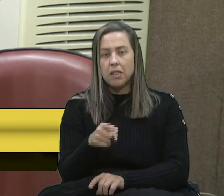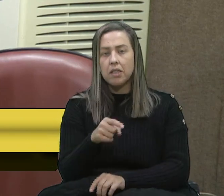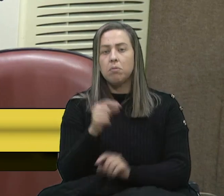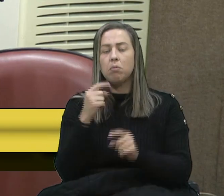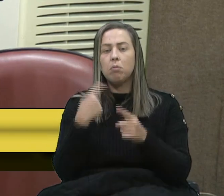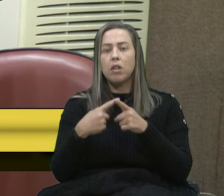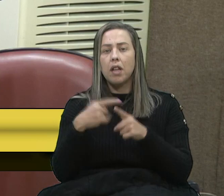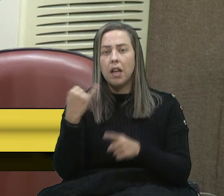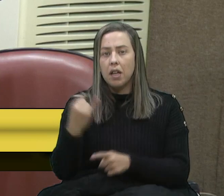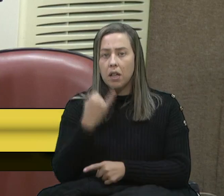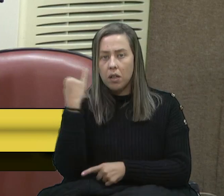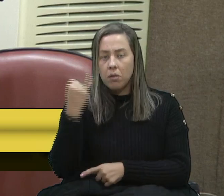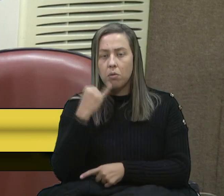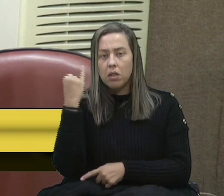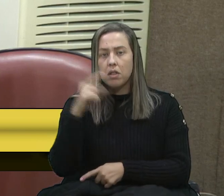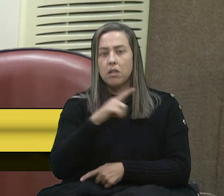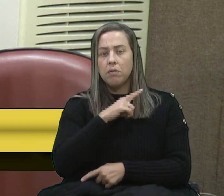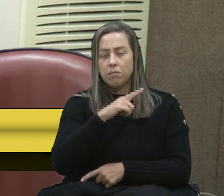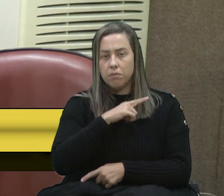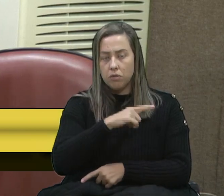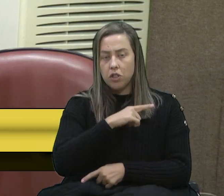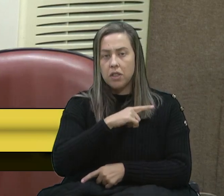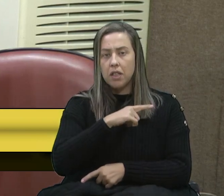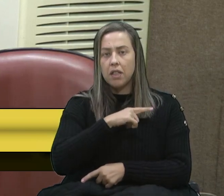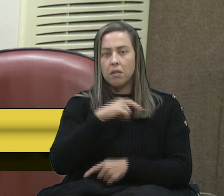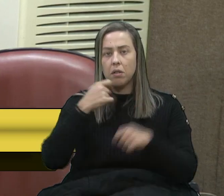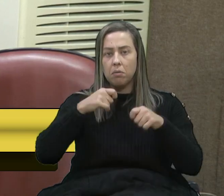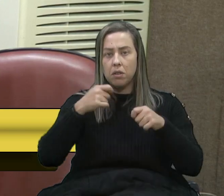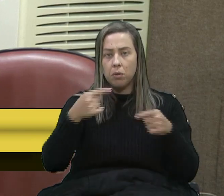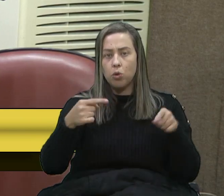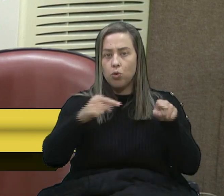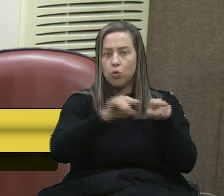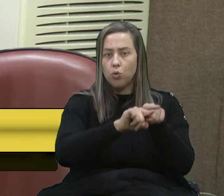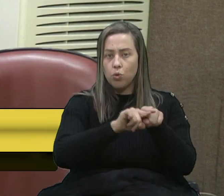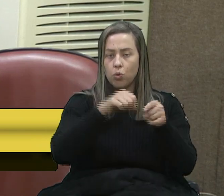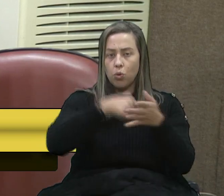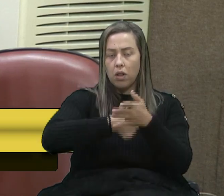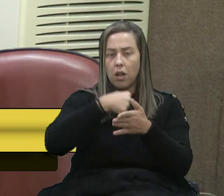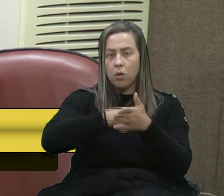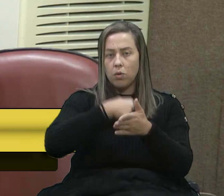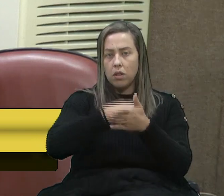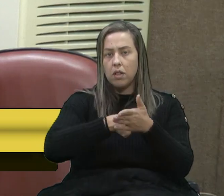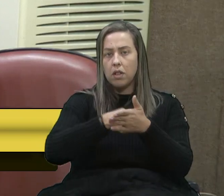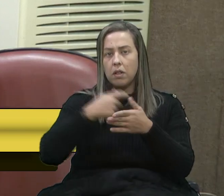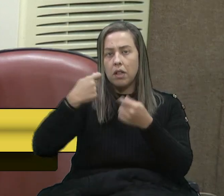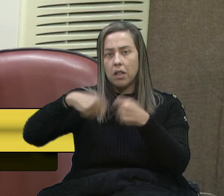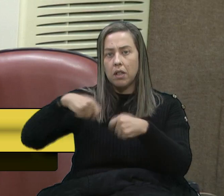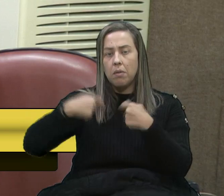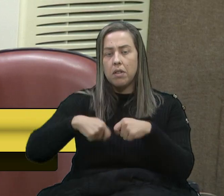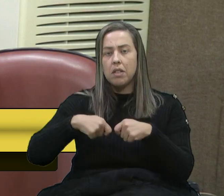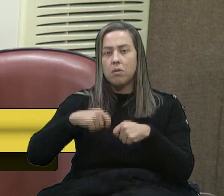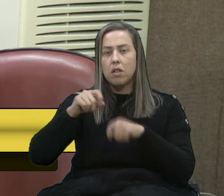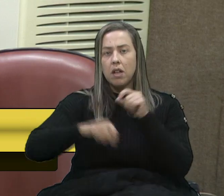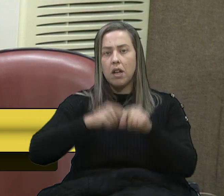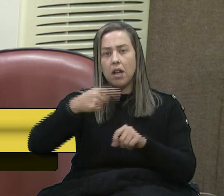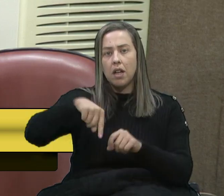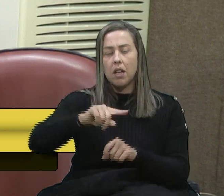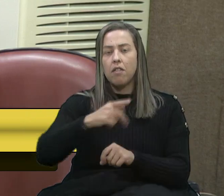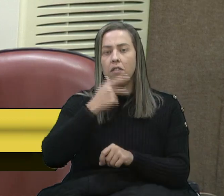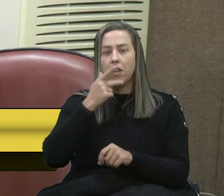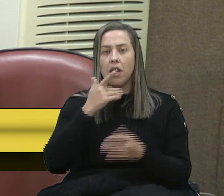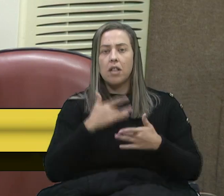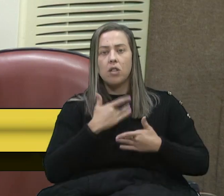importância que isso tem, nós temos que estar juntos nessa luta, para que não precisemos aqui vir prestar a nossa